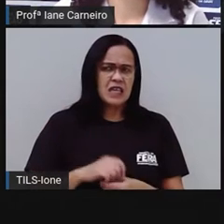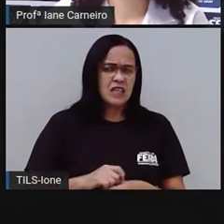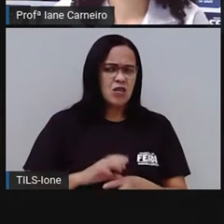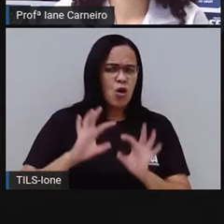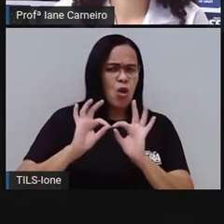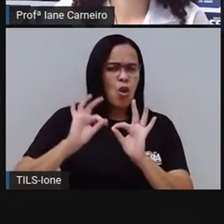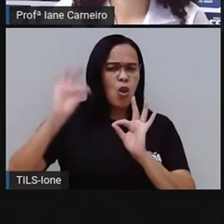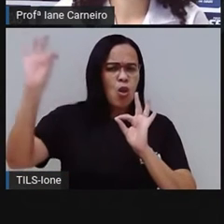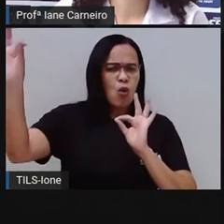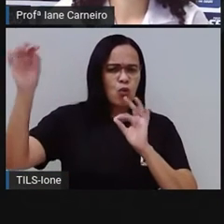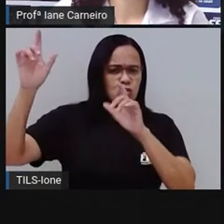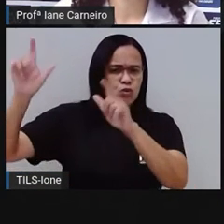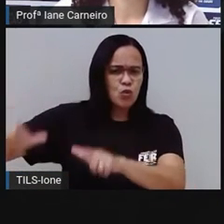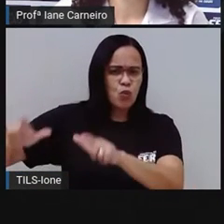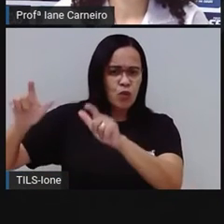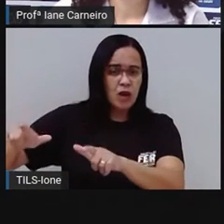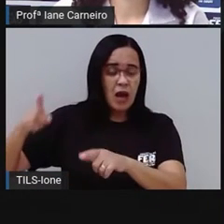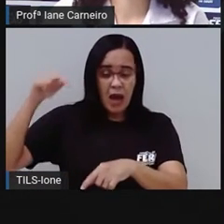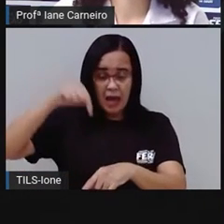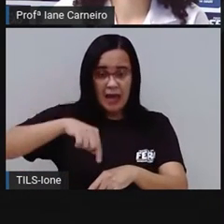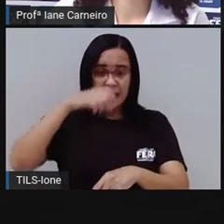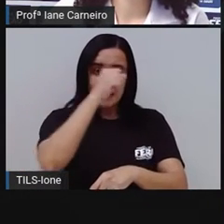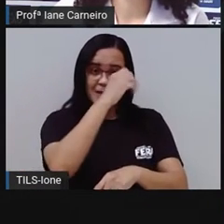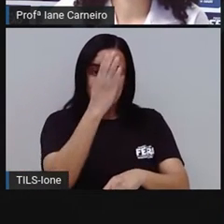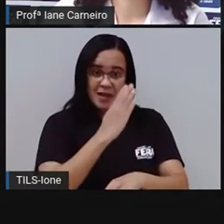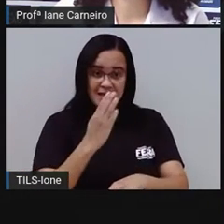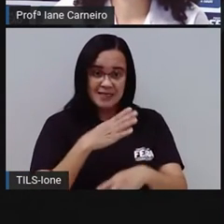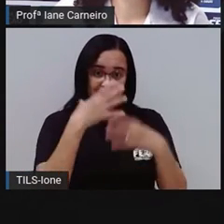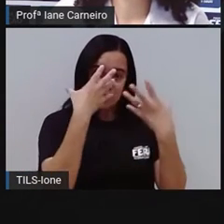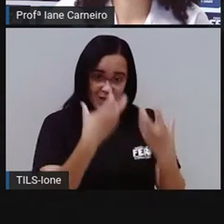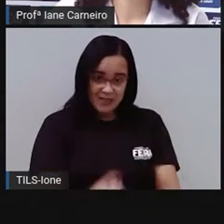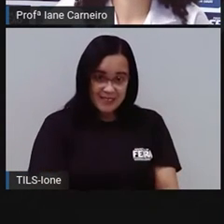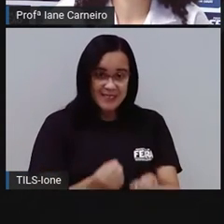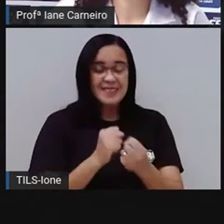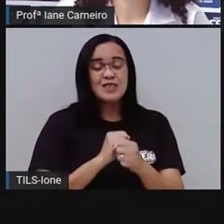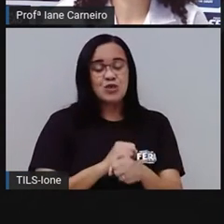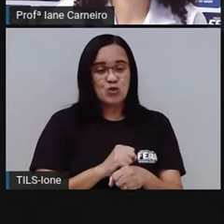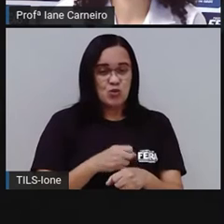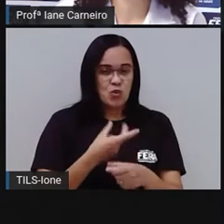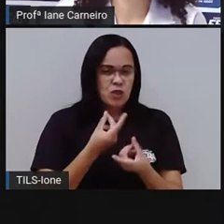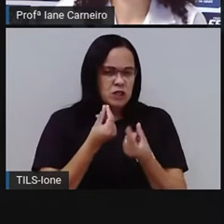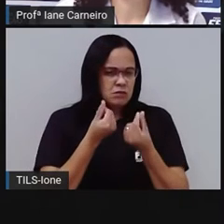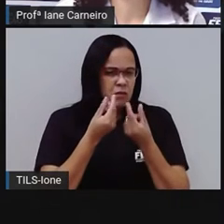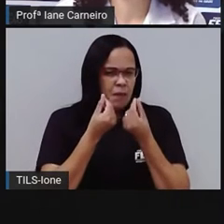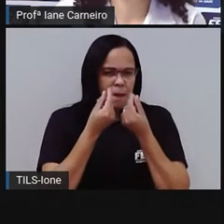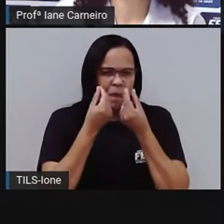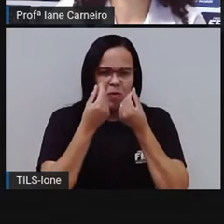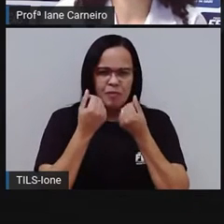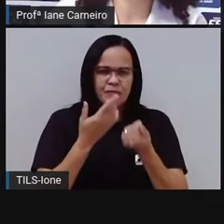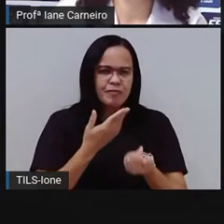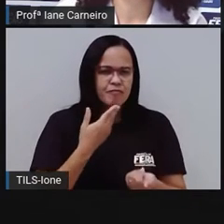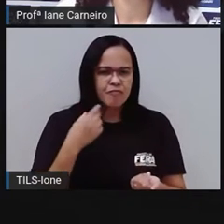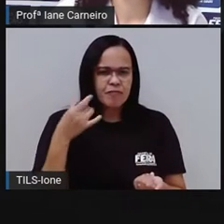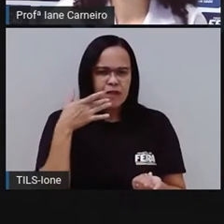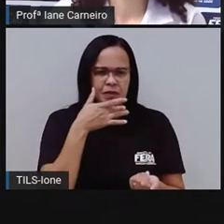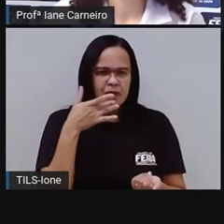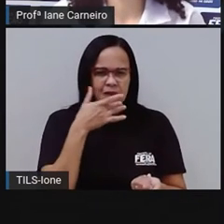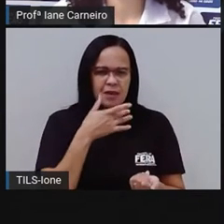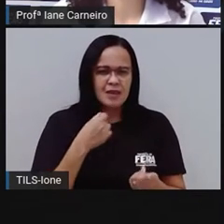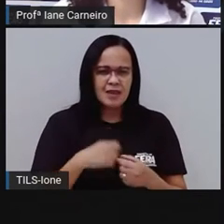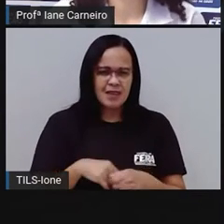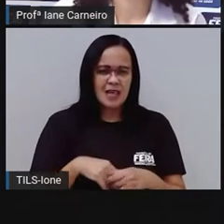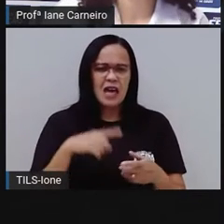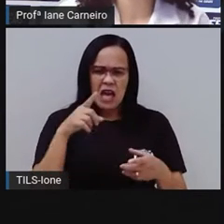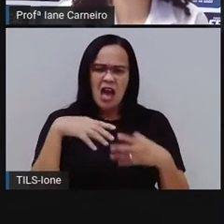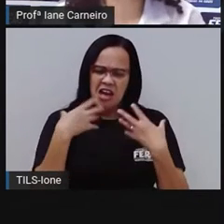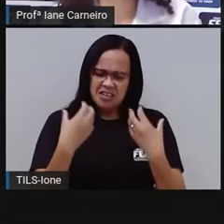terras, Mas foi bem aceito aqui. Azedinho e refrescante. Quem o aprova, aprova e ri. Tem